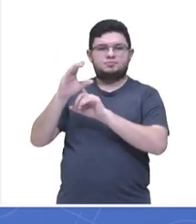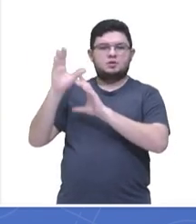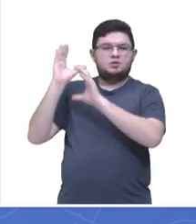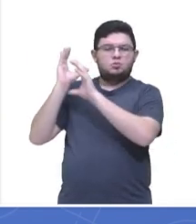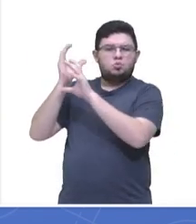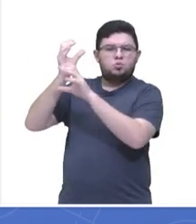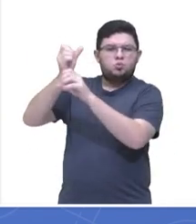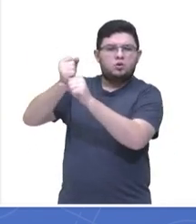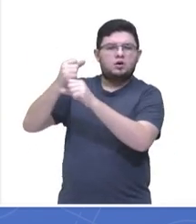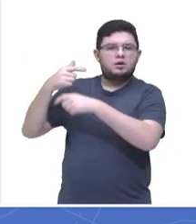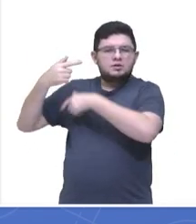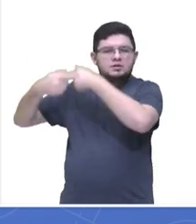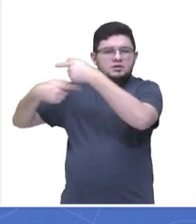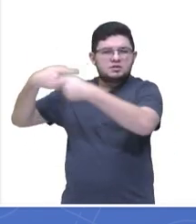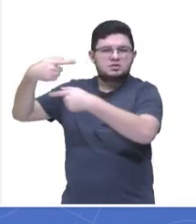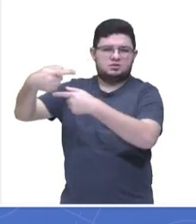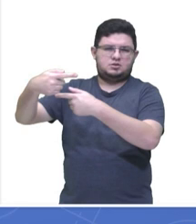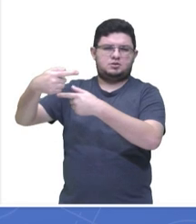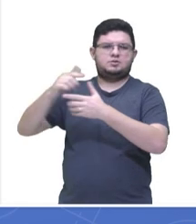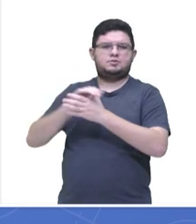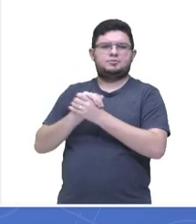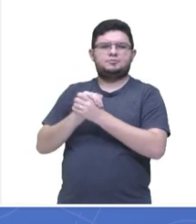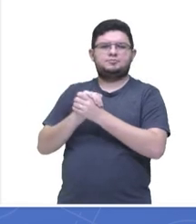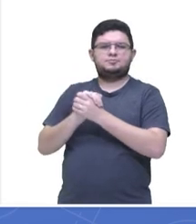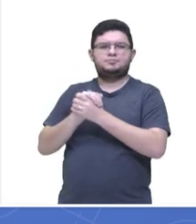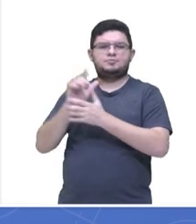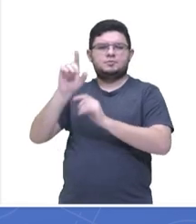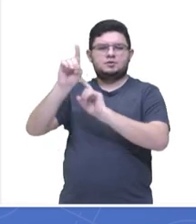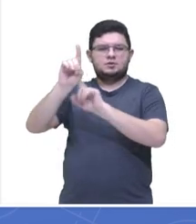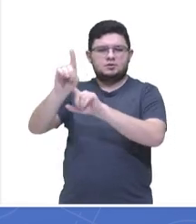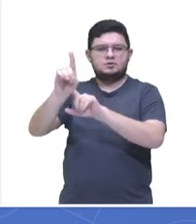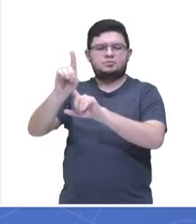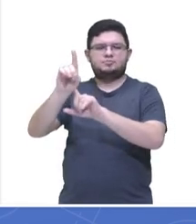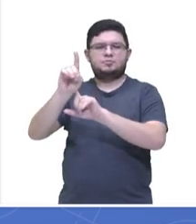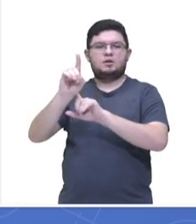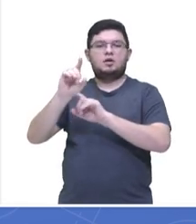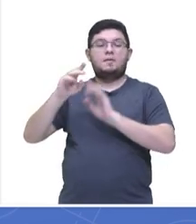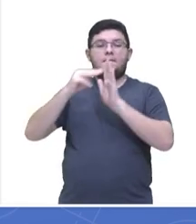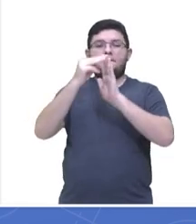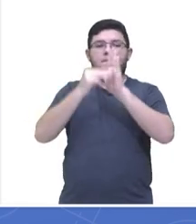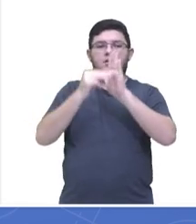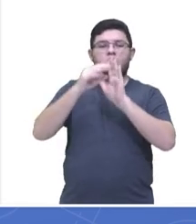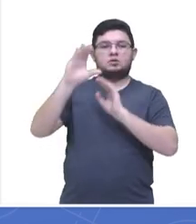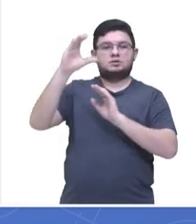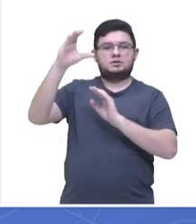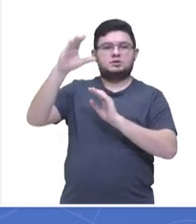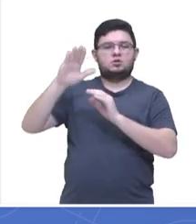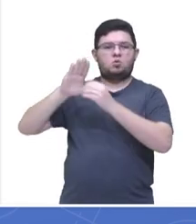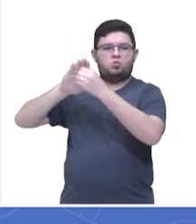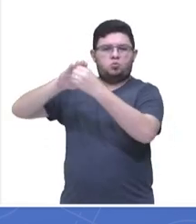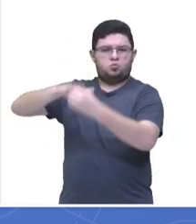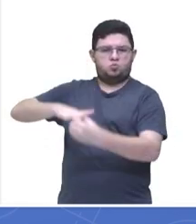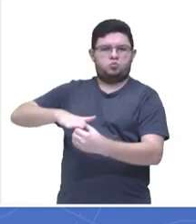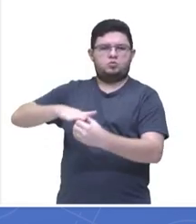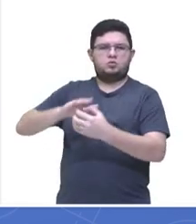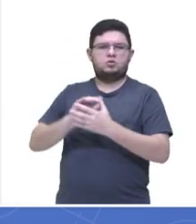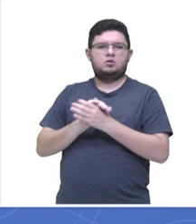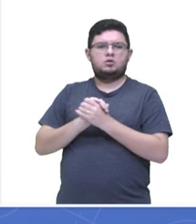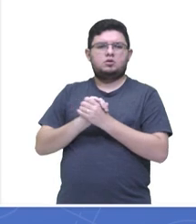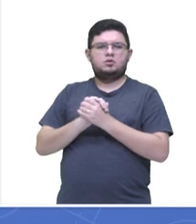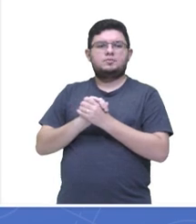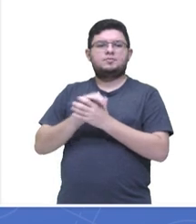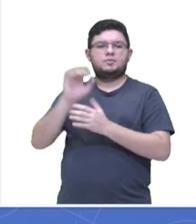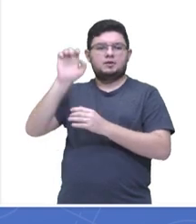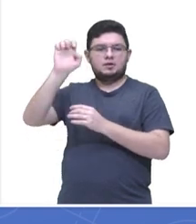infalibilidade do método científico e formação da cosmovisão holística. Holística significa do todo, né?